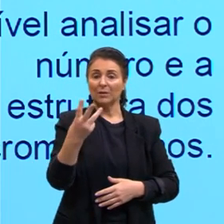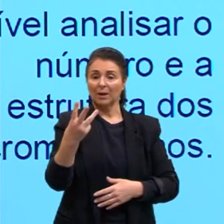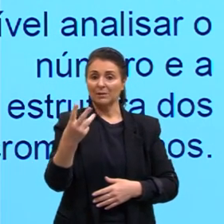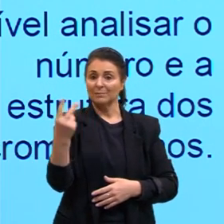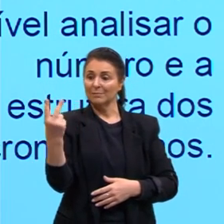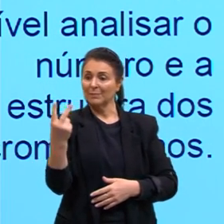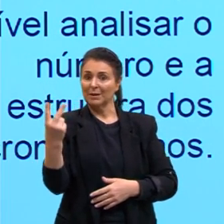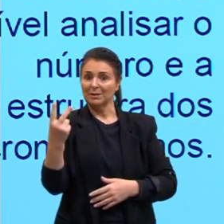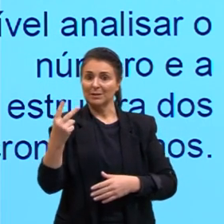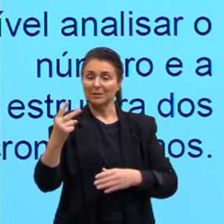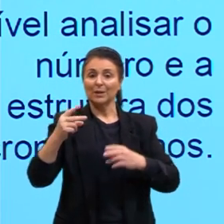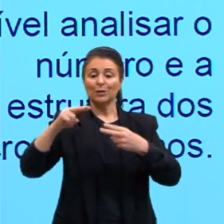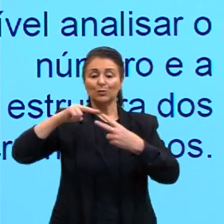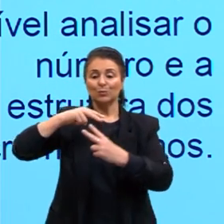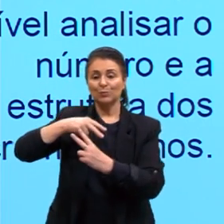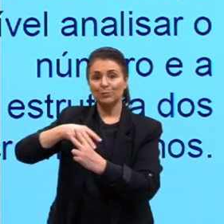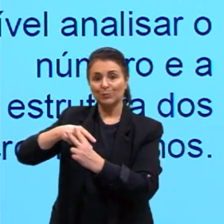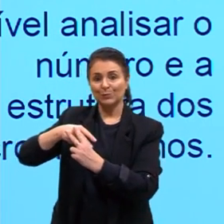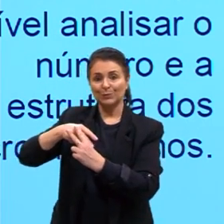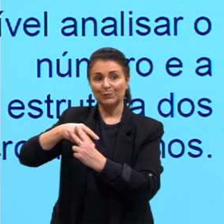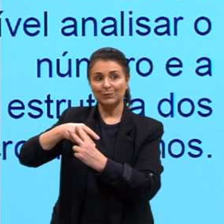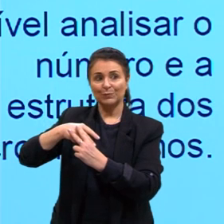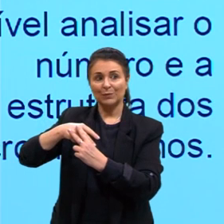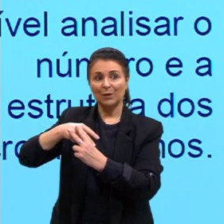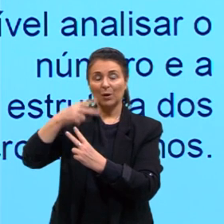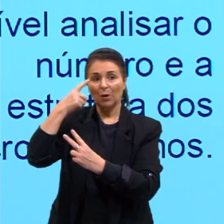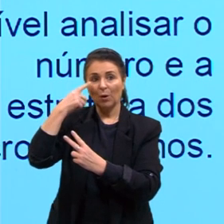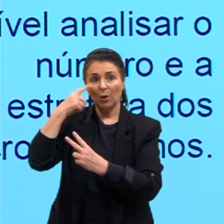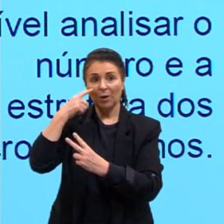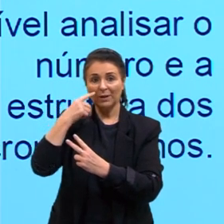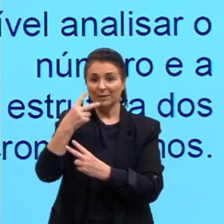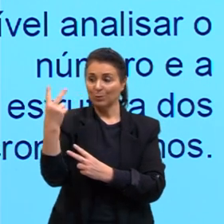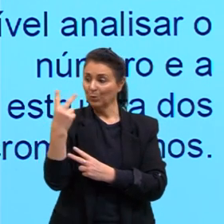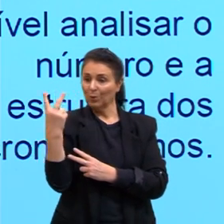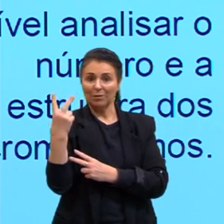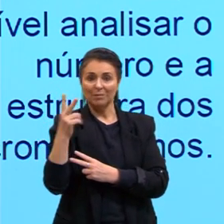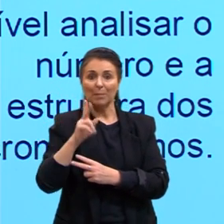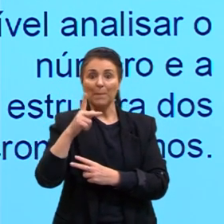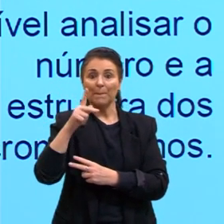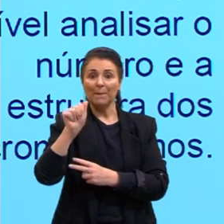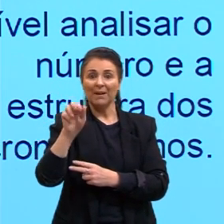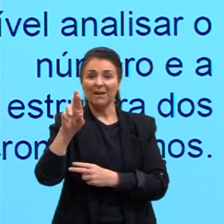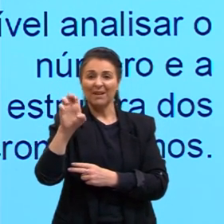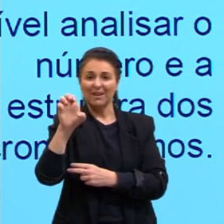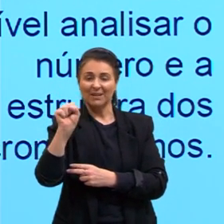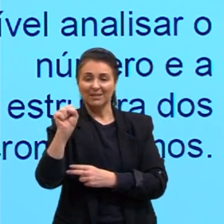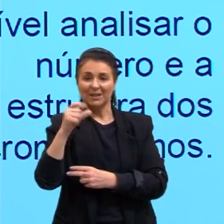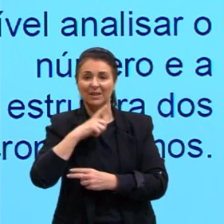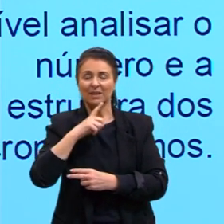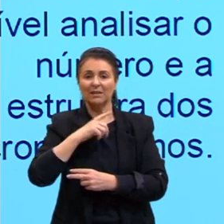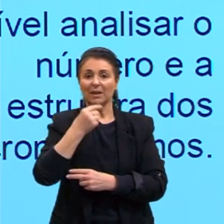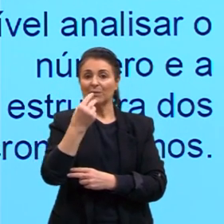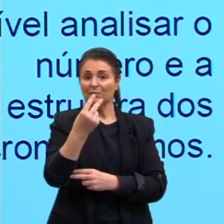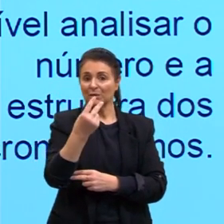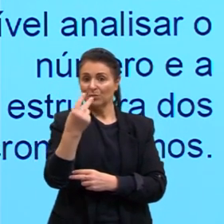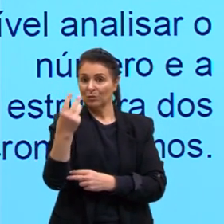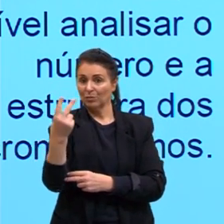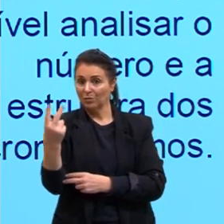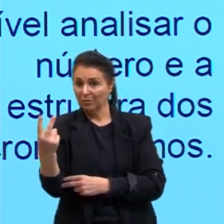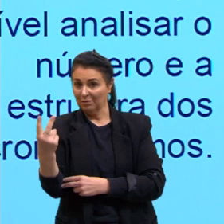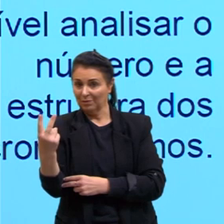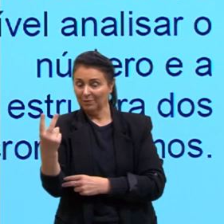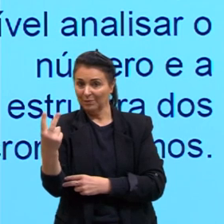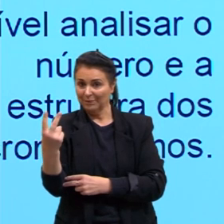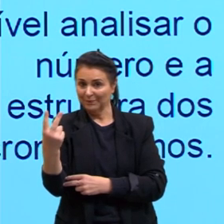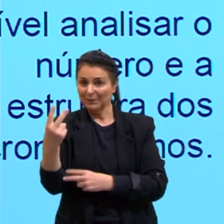cromossomos. Vocês podem ver que eles estão aos pares. Então, olha só, nós temos 22 pares